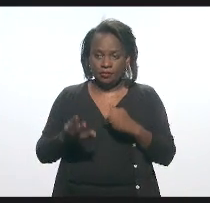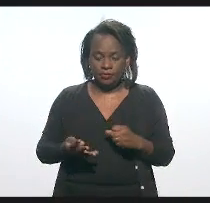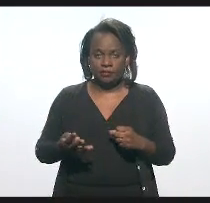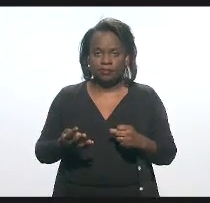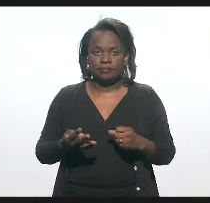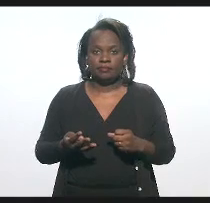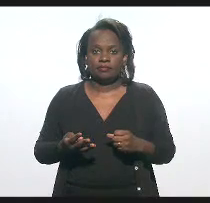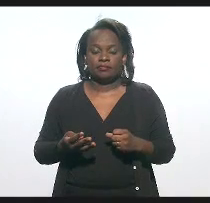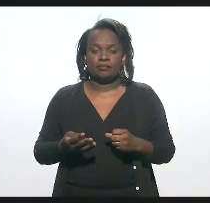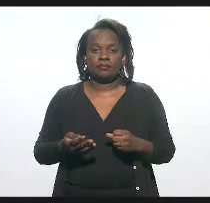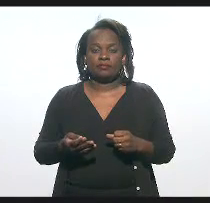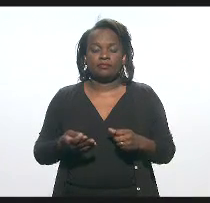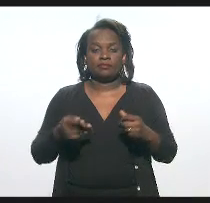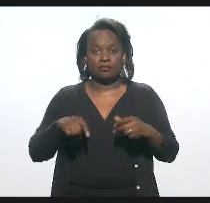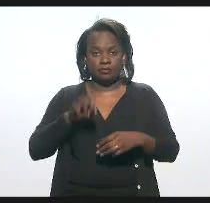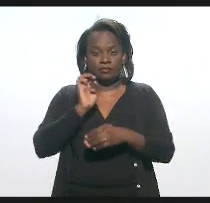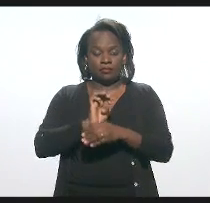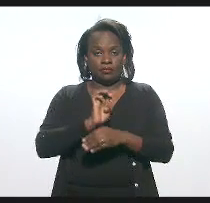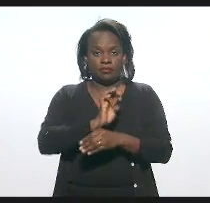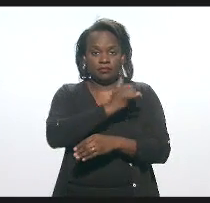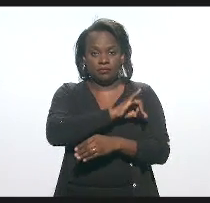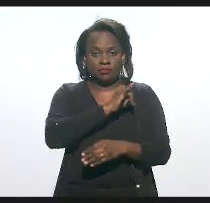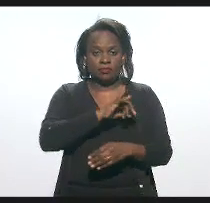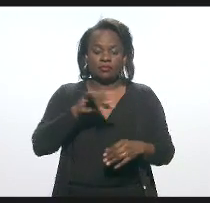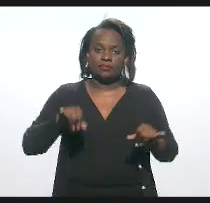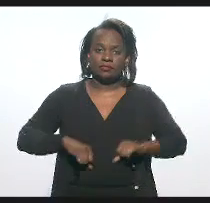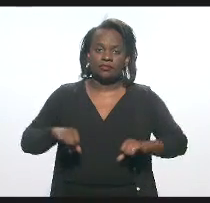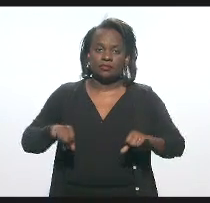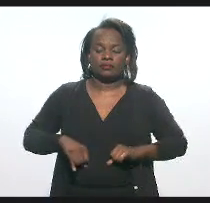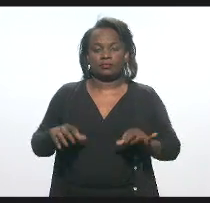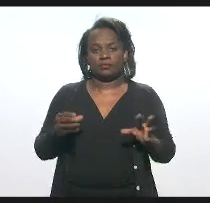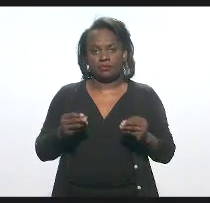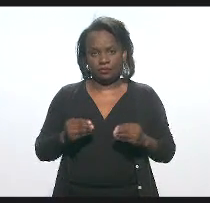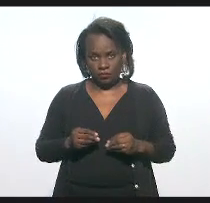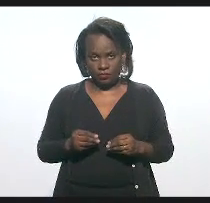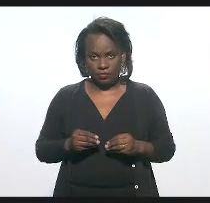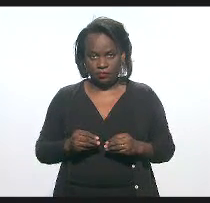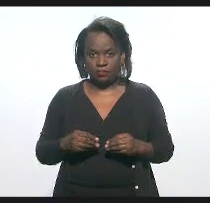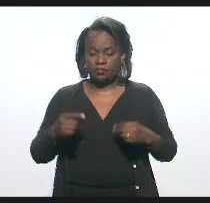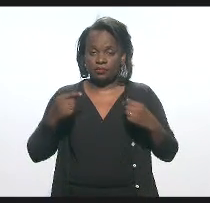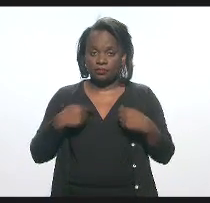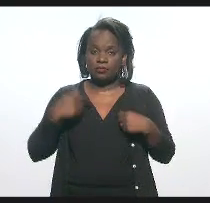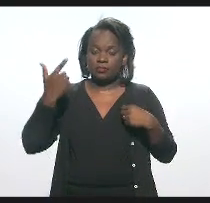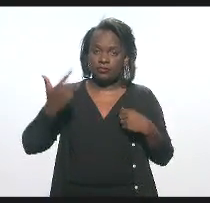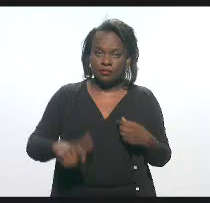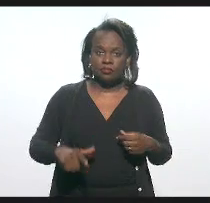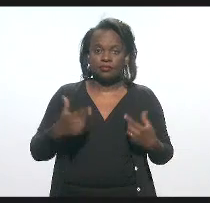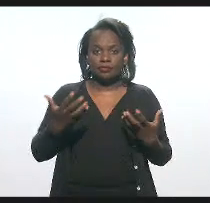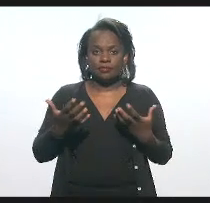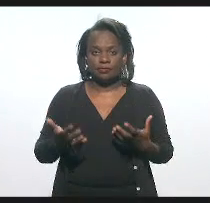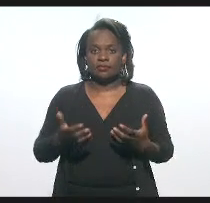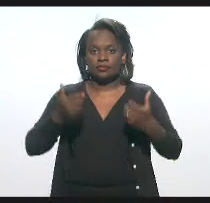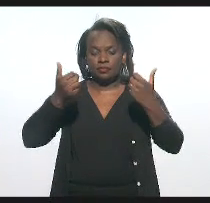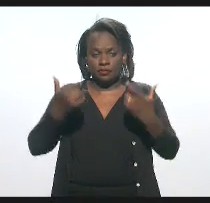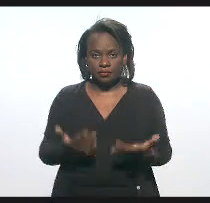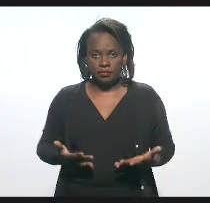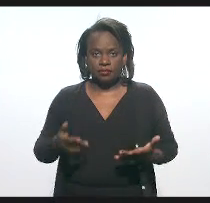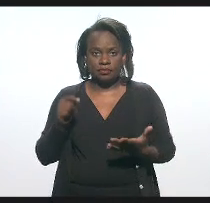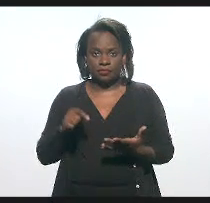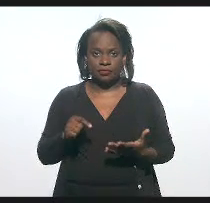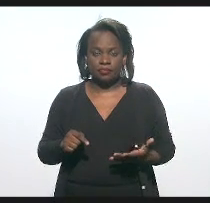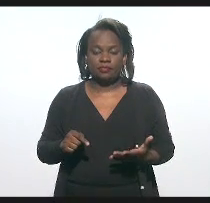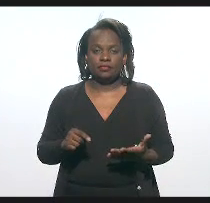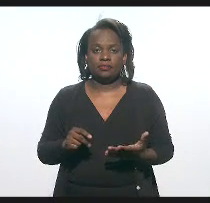no nosso estado, tem sofrido muito. E eu, mais uma vez, eu gostaria de ressaltar aqui